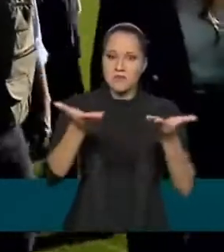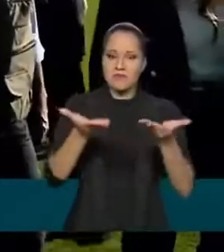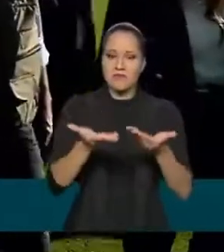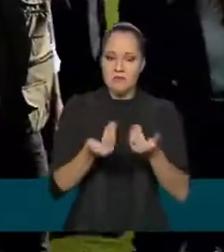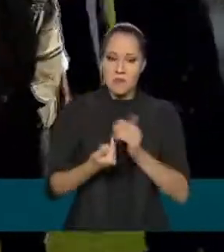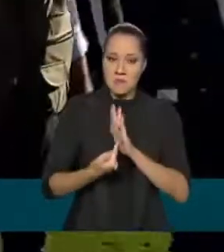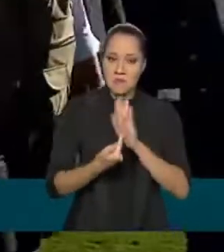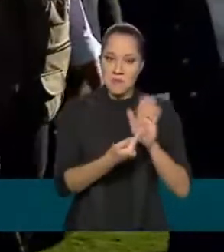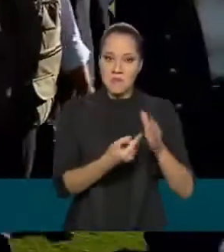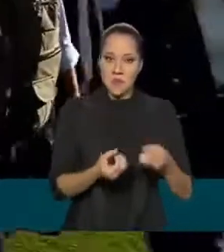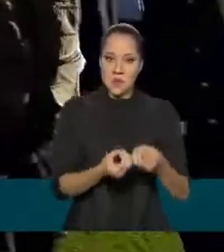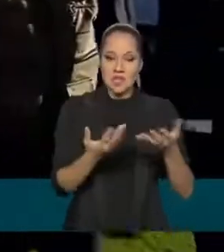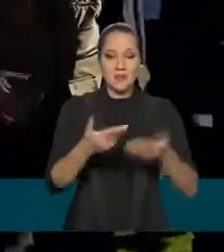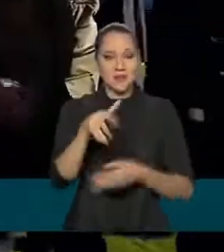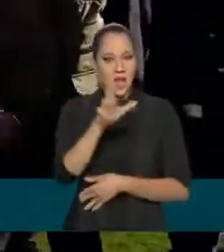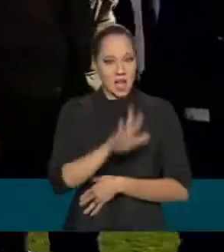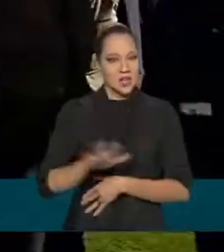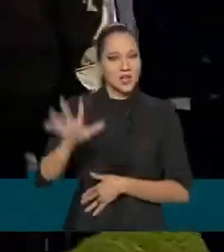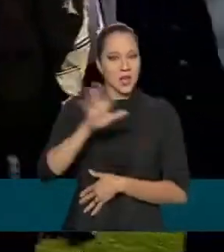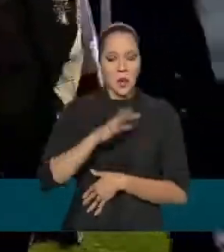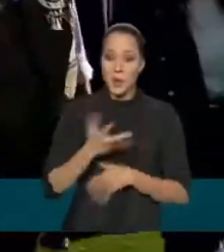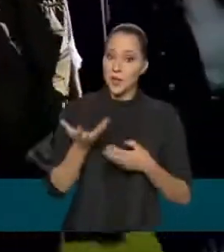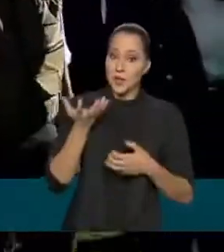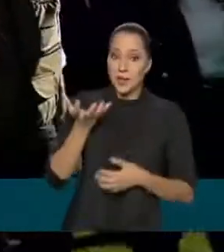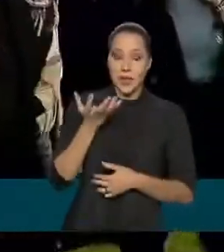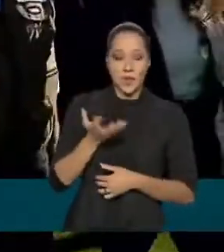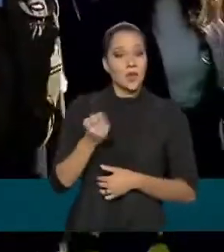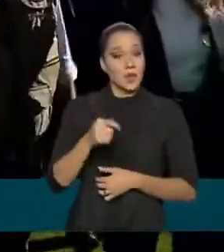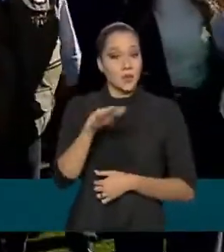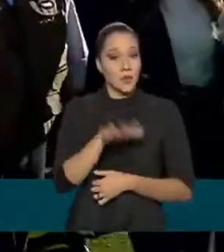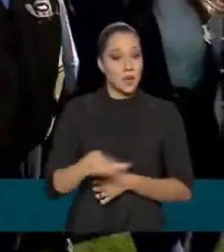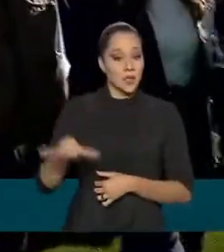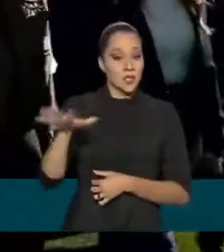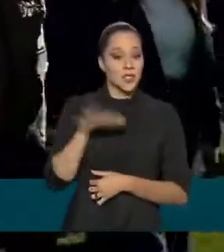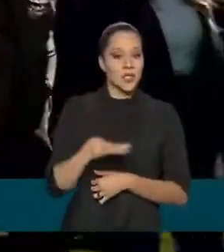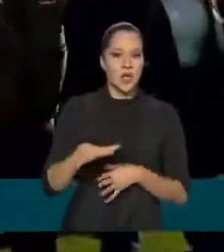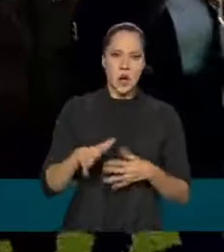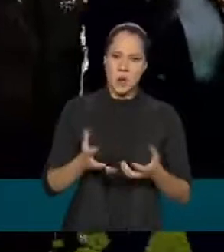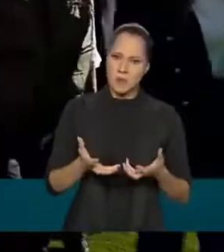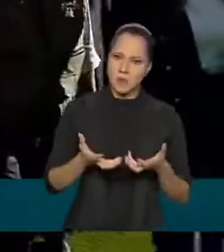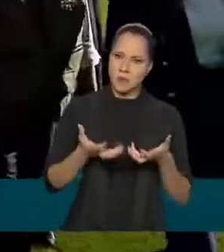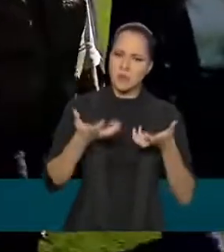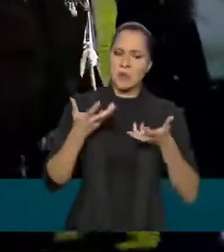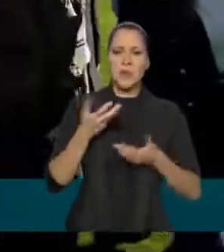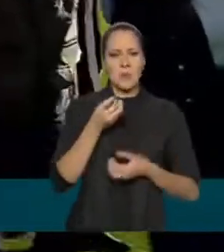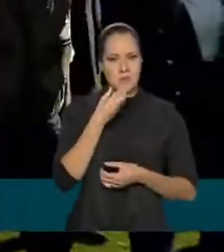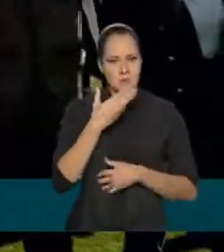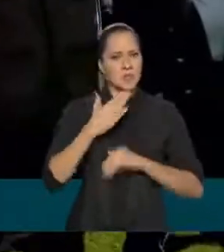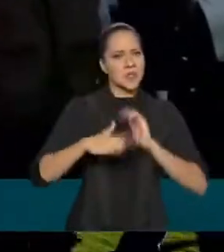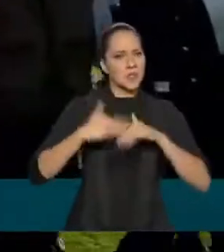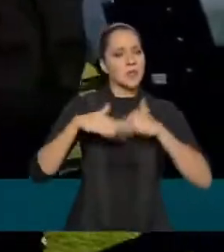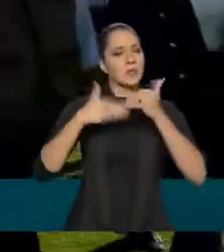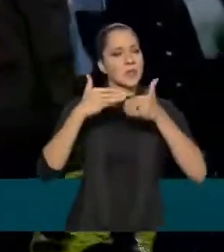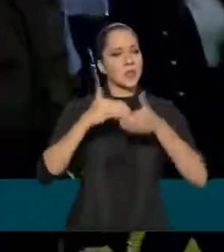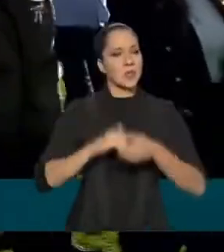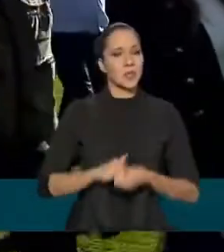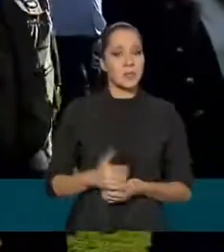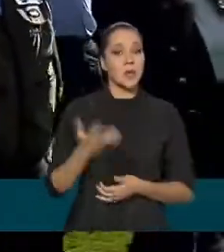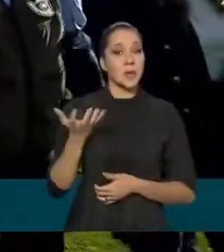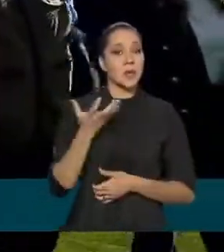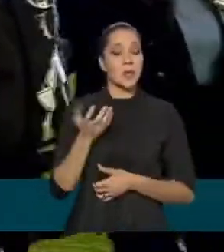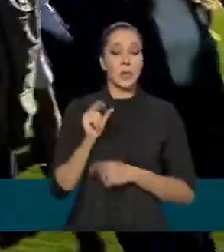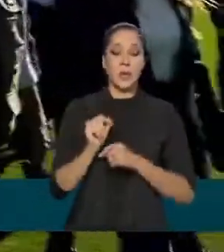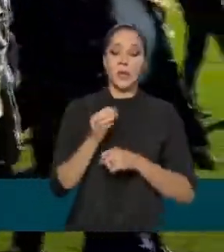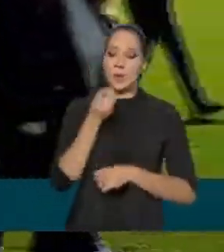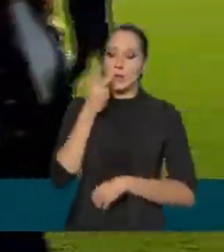expressividade que a região almejava. Uma região rica, bastante desenvolvida, e que queria estar